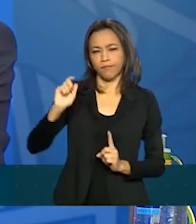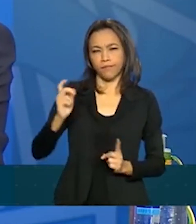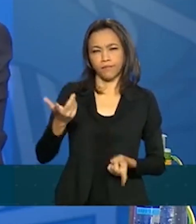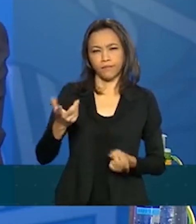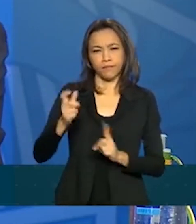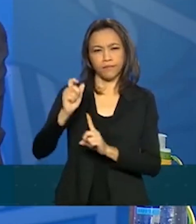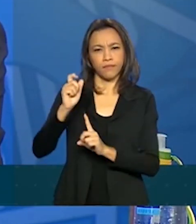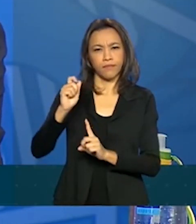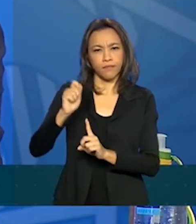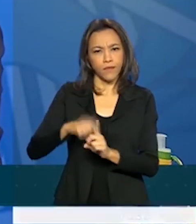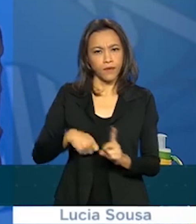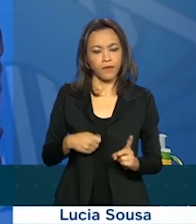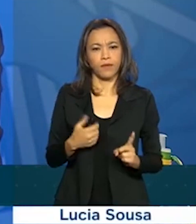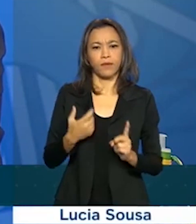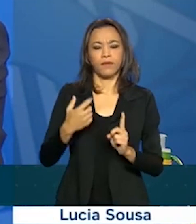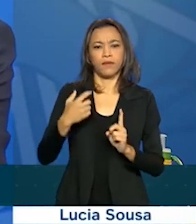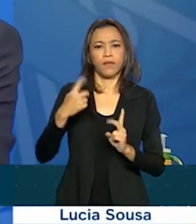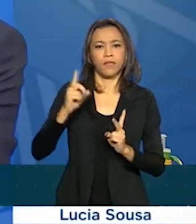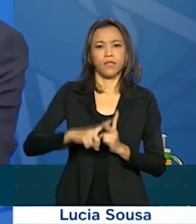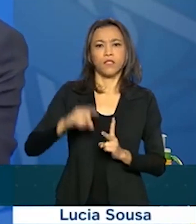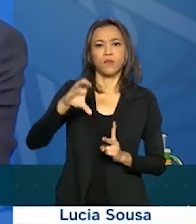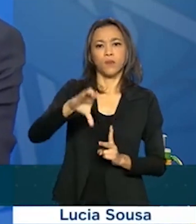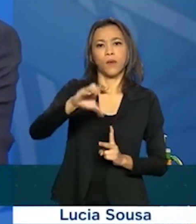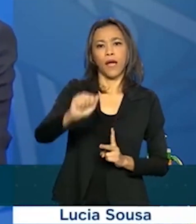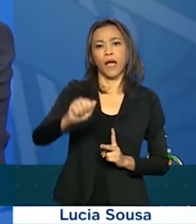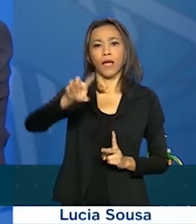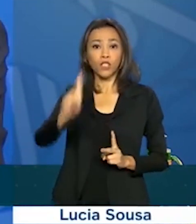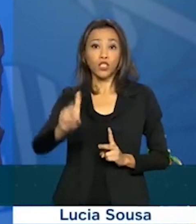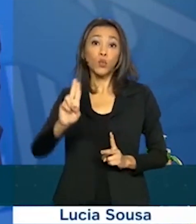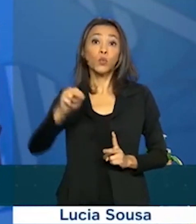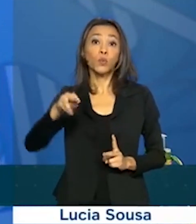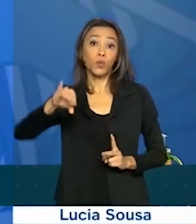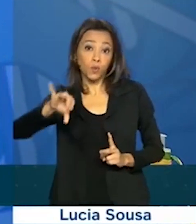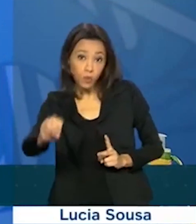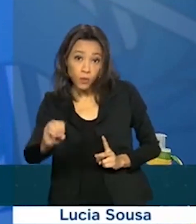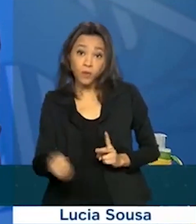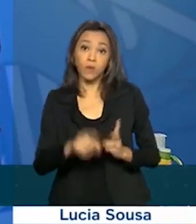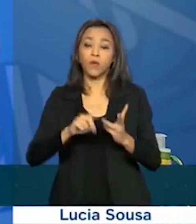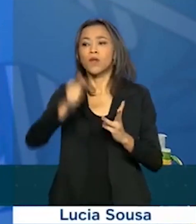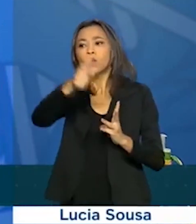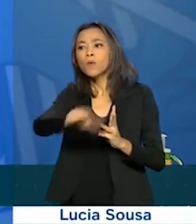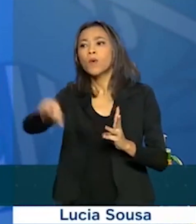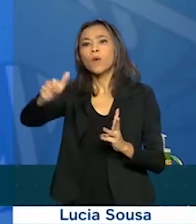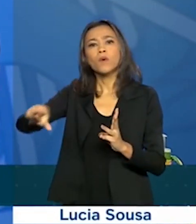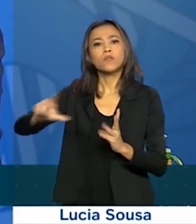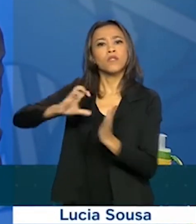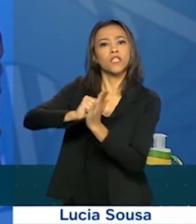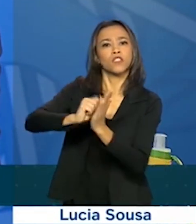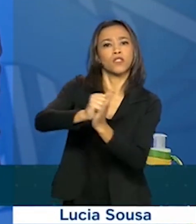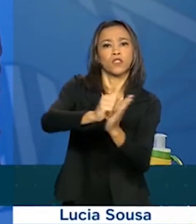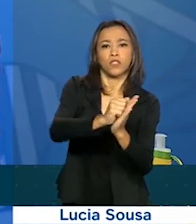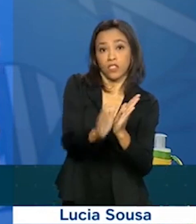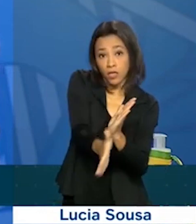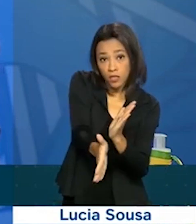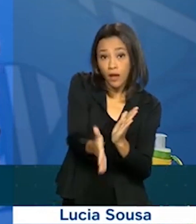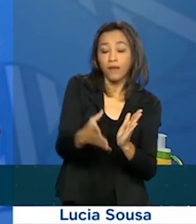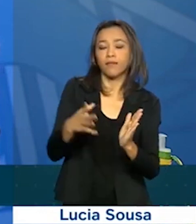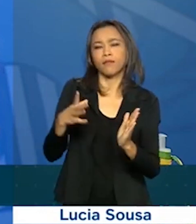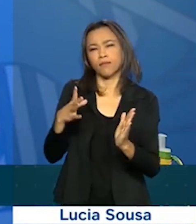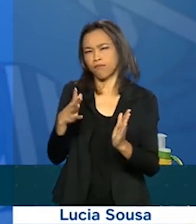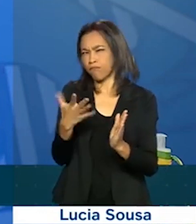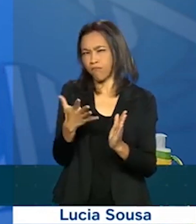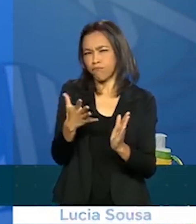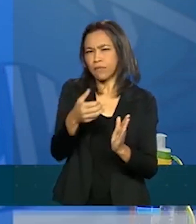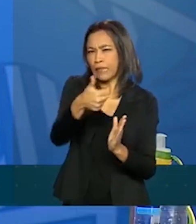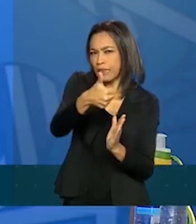contribuintes do cadastro único e informais que têm registro, nós já encontramos algo próximo